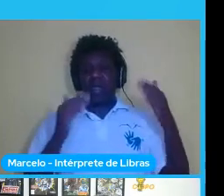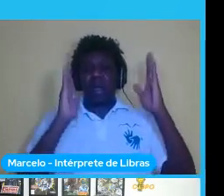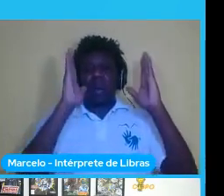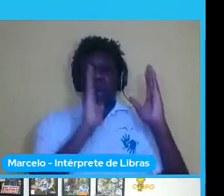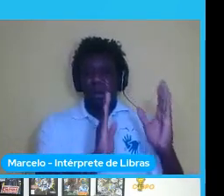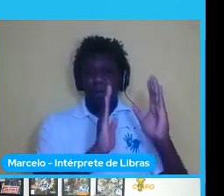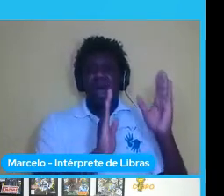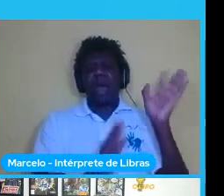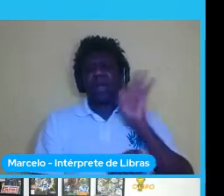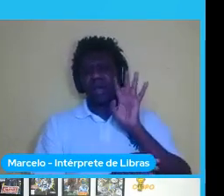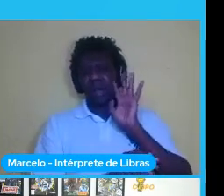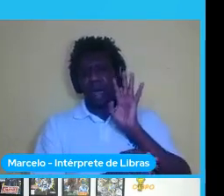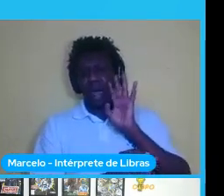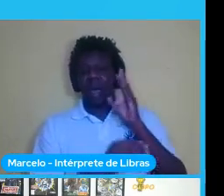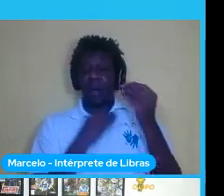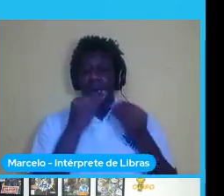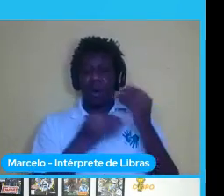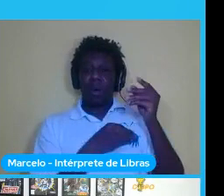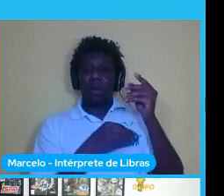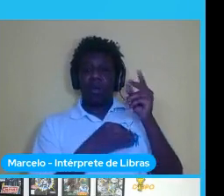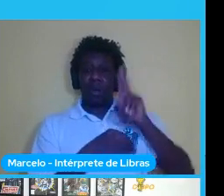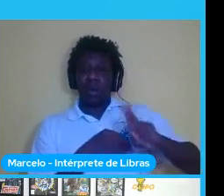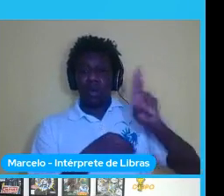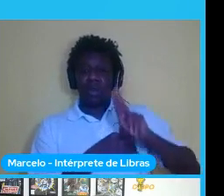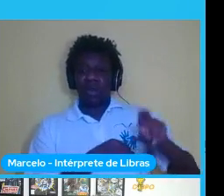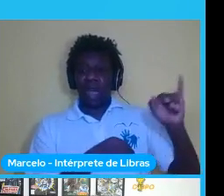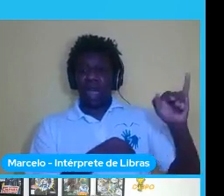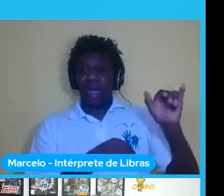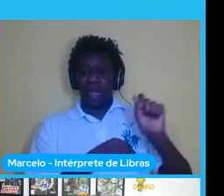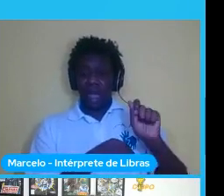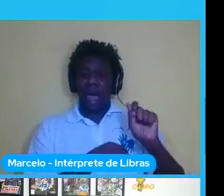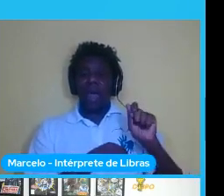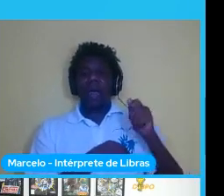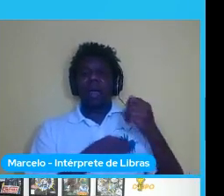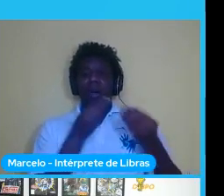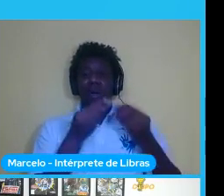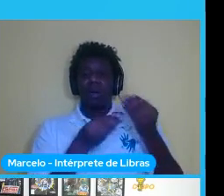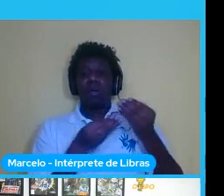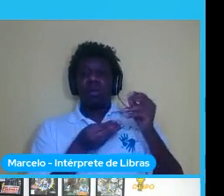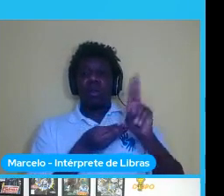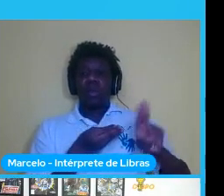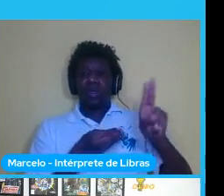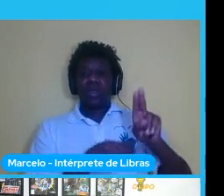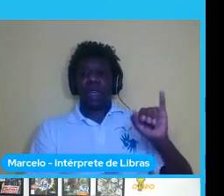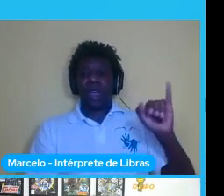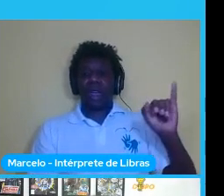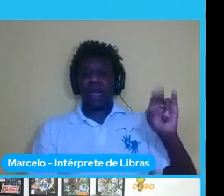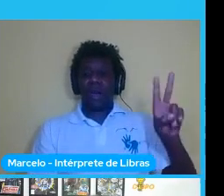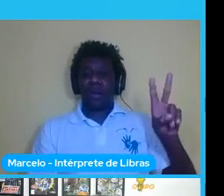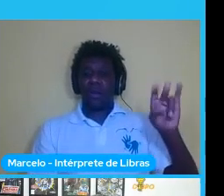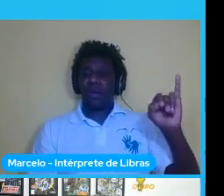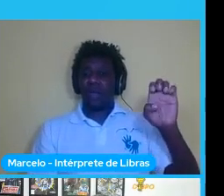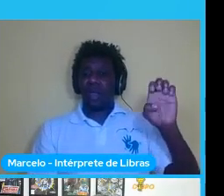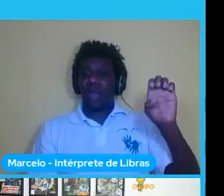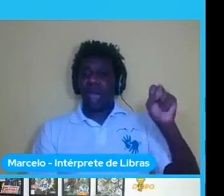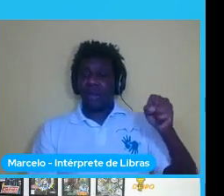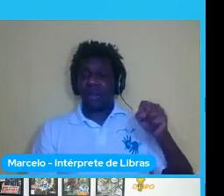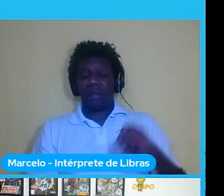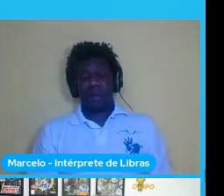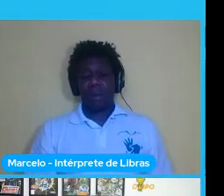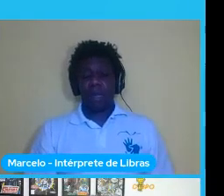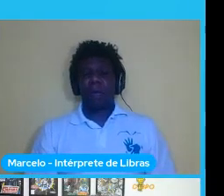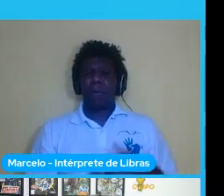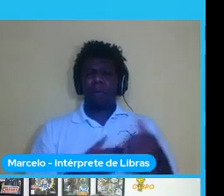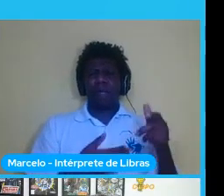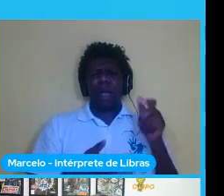de como você utilizar a inteligência artificial para lidar com esses viéses os autores eles trazem algumas